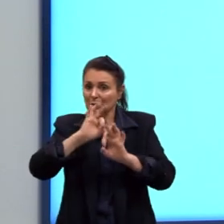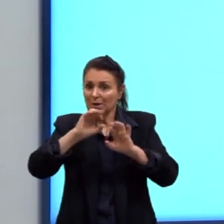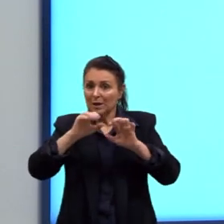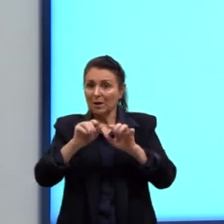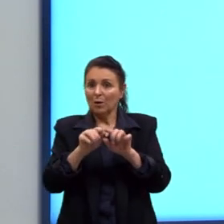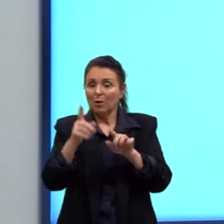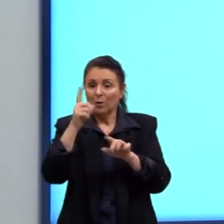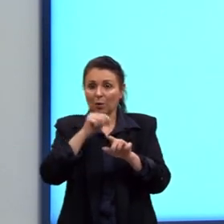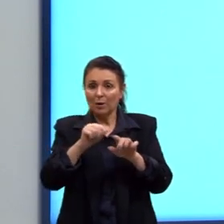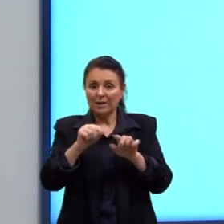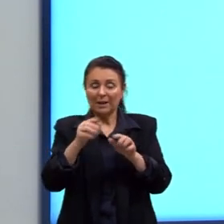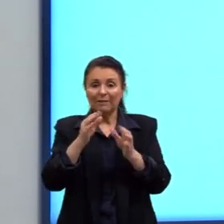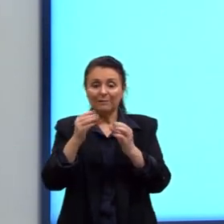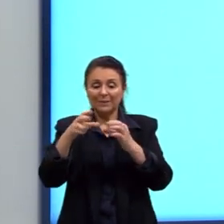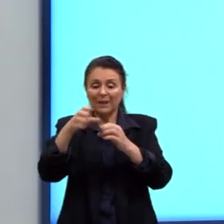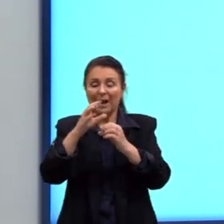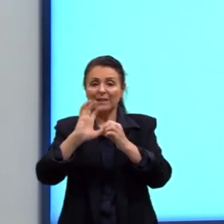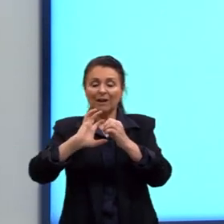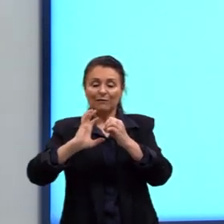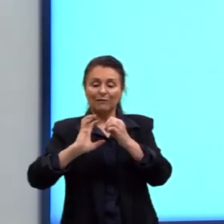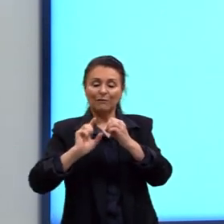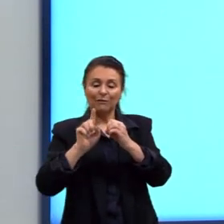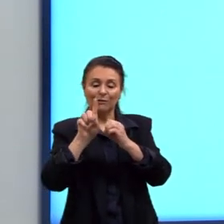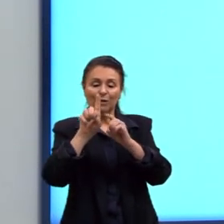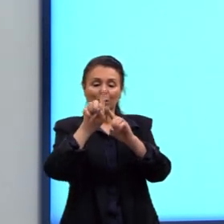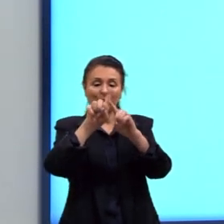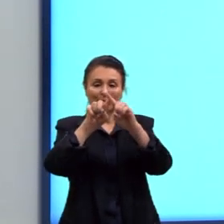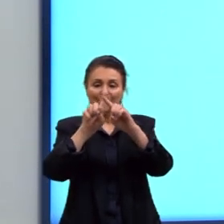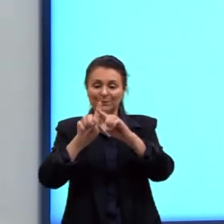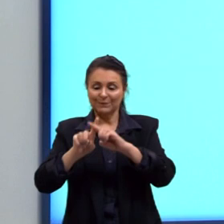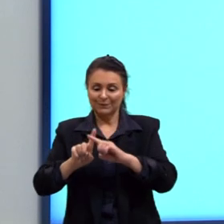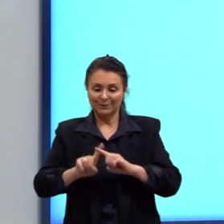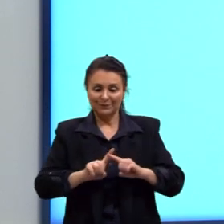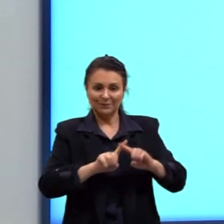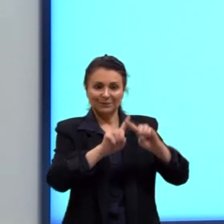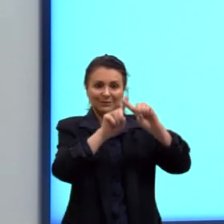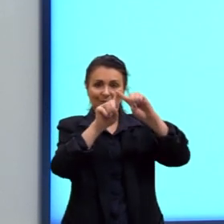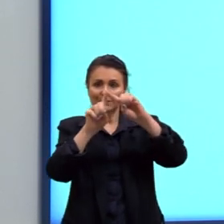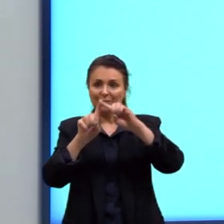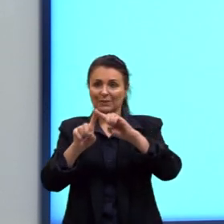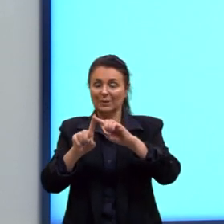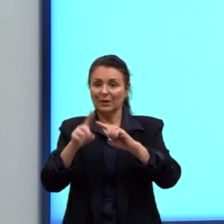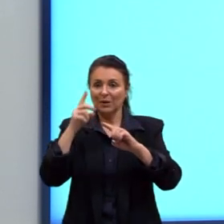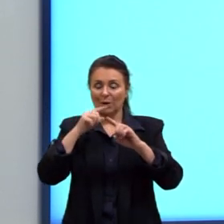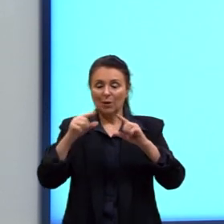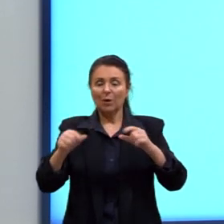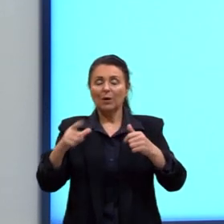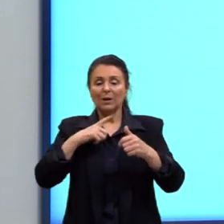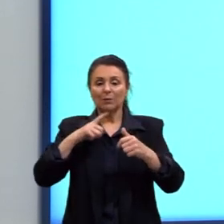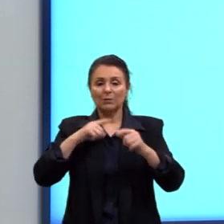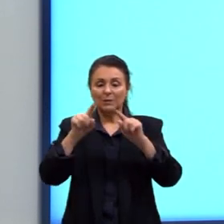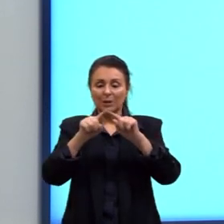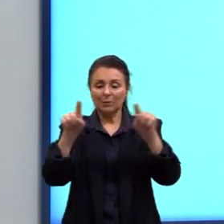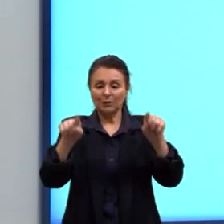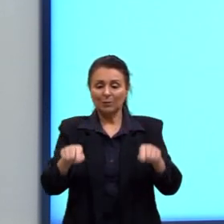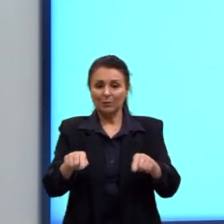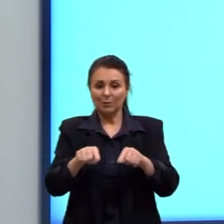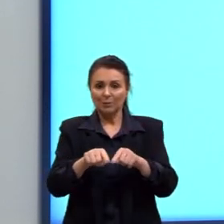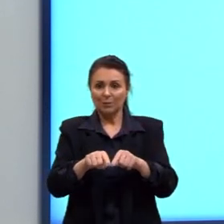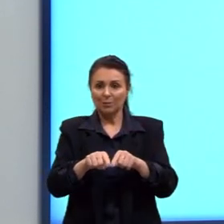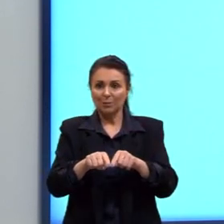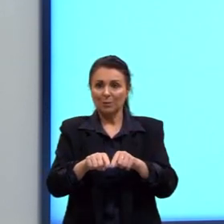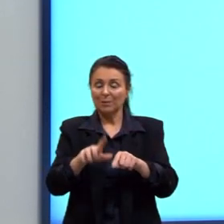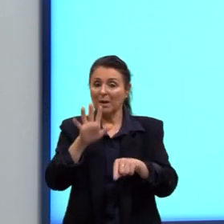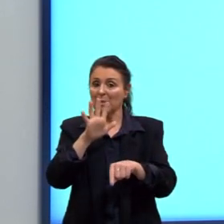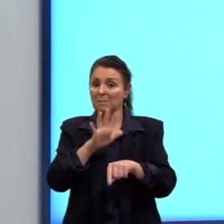separadinha as cargas por fora. Quando a gente tem, então, um cubo, vejam que ele se concentra mais nas pontas.